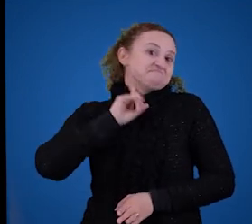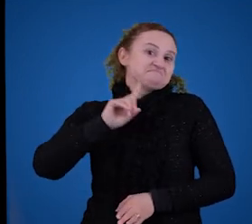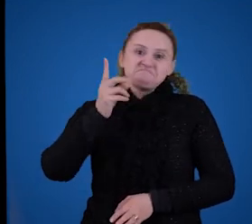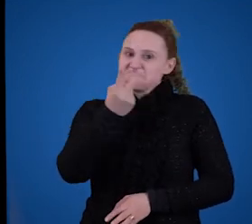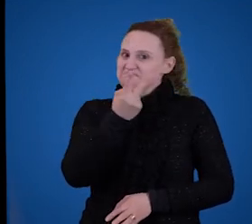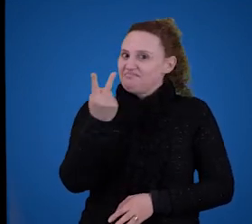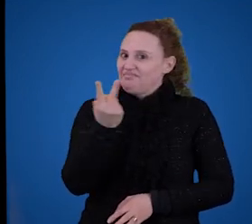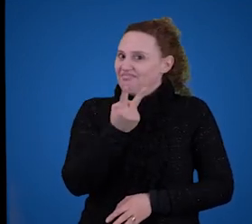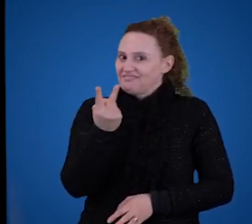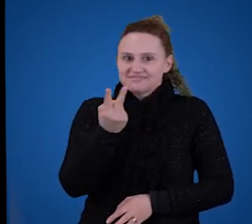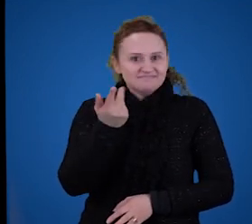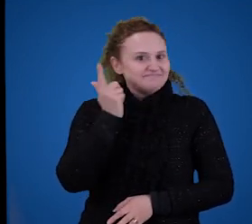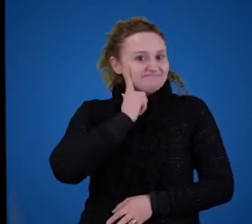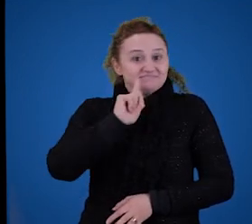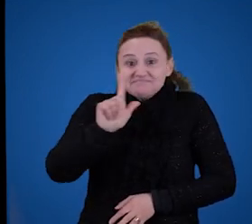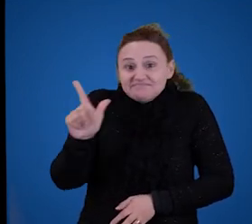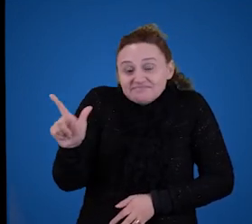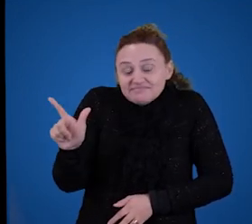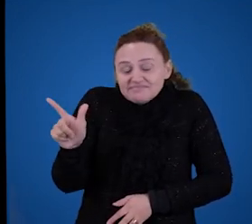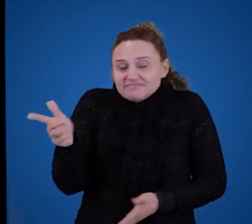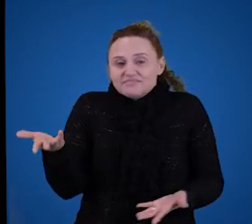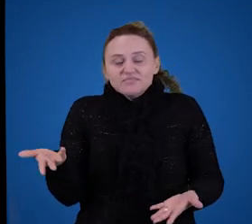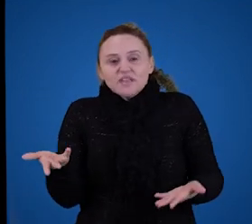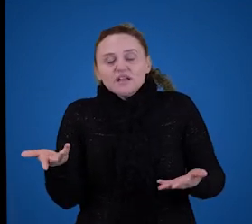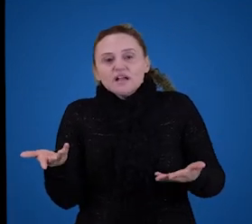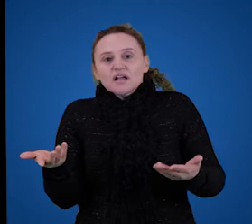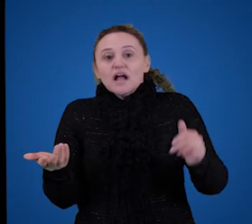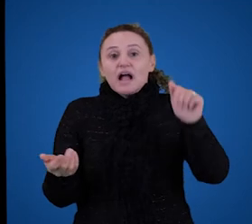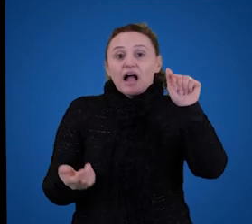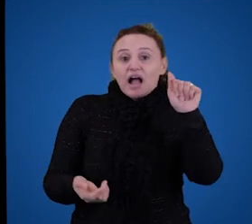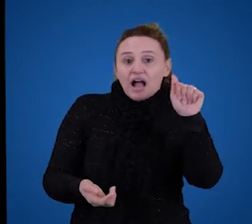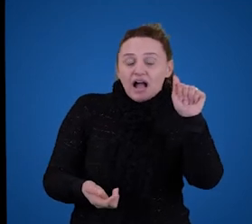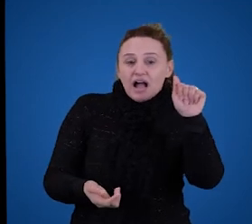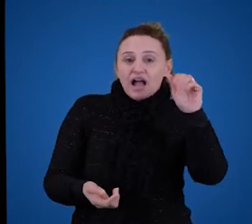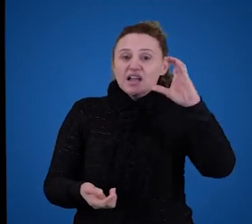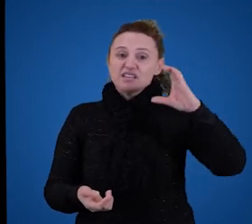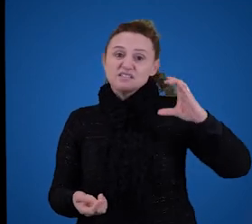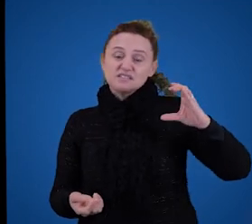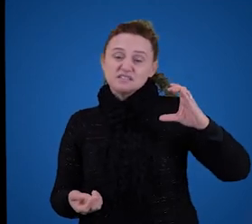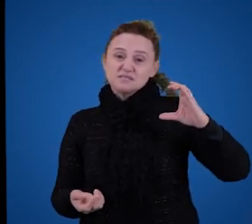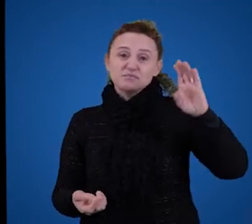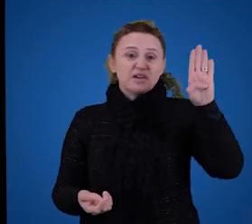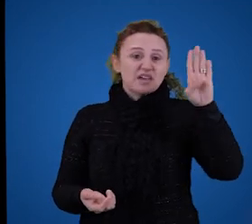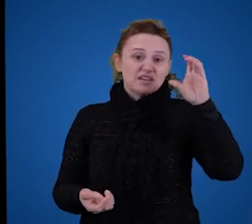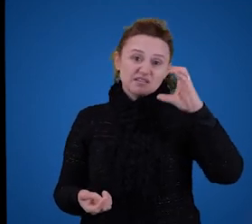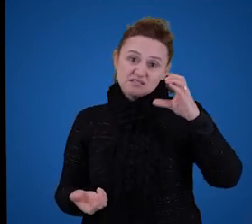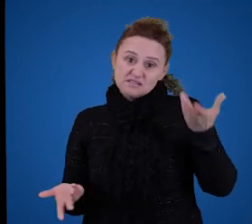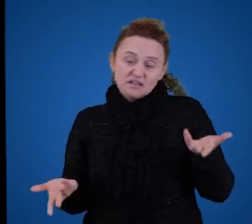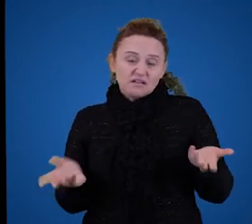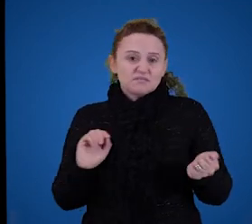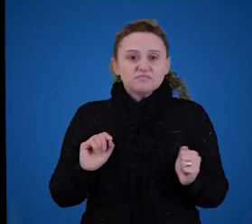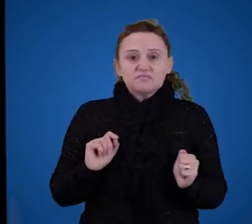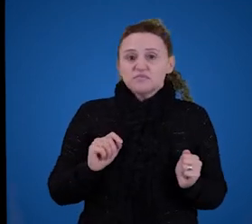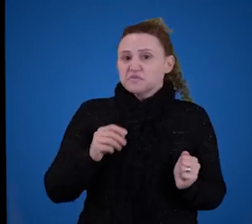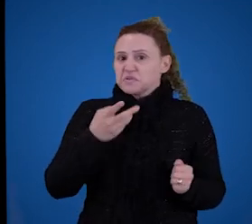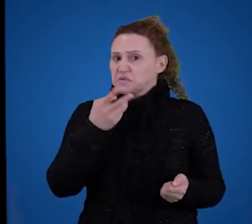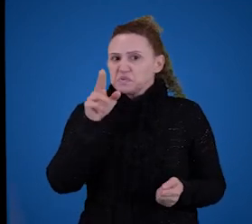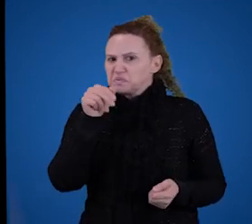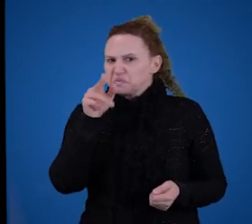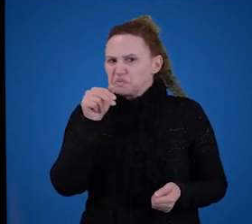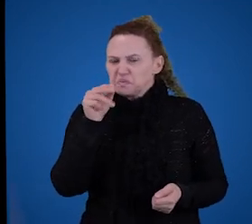os dois. Então, reparem que B e C, elas são frases novas que, provavelmente, vocês nunca ouviram,